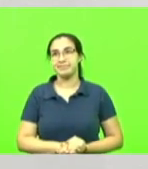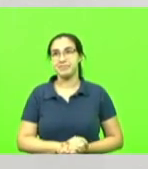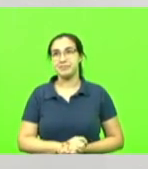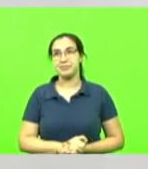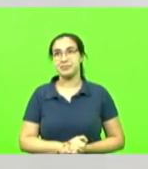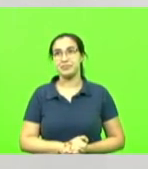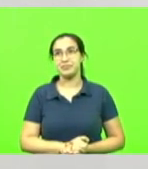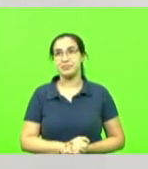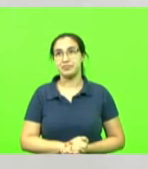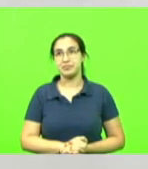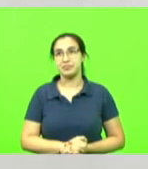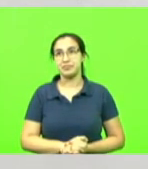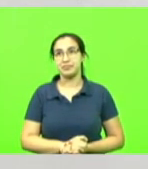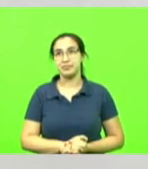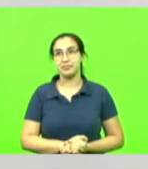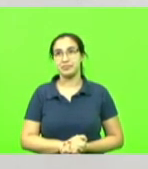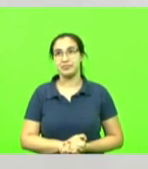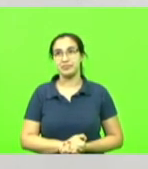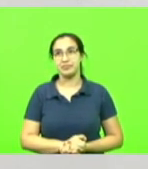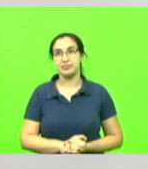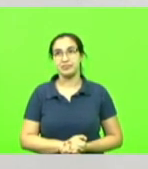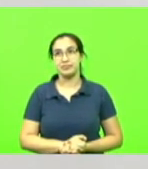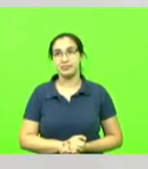e não vou colocar outro adjetivo não,